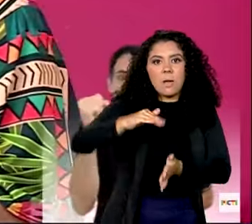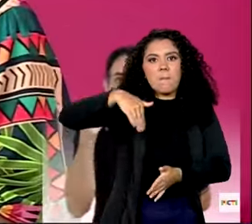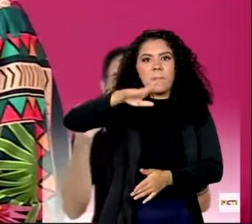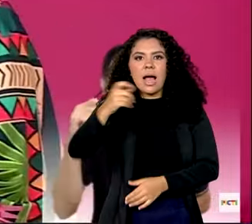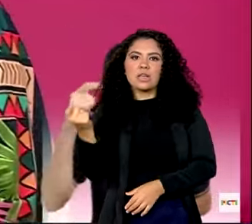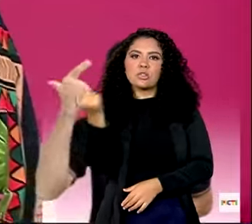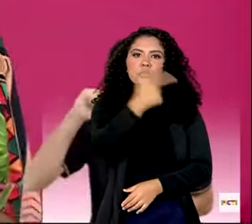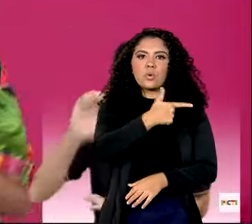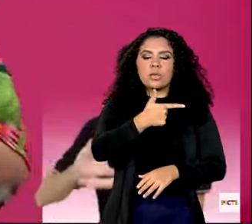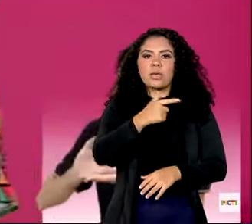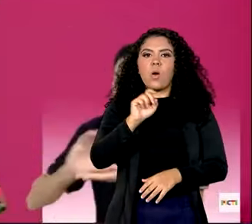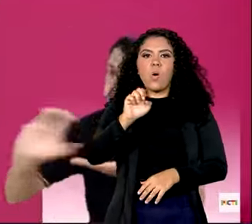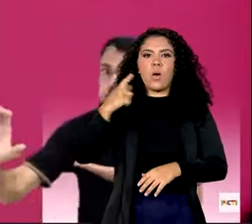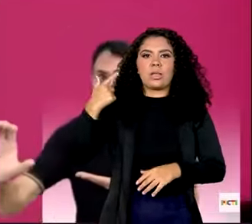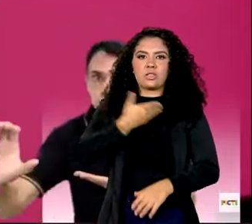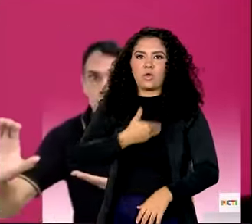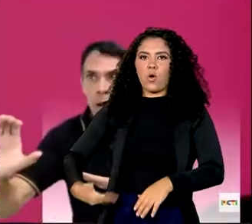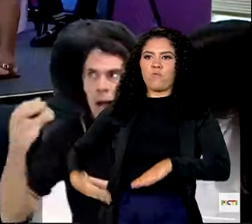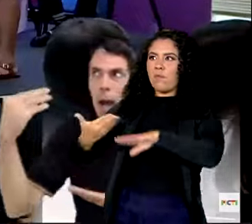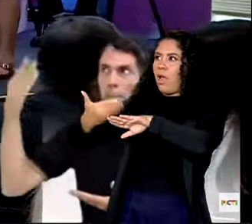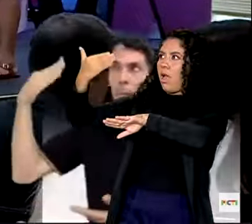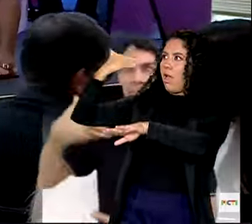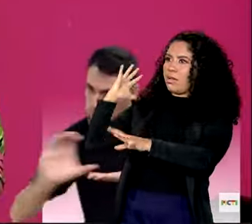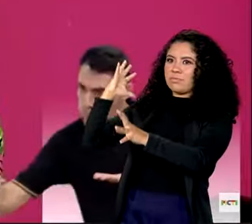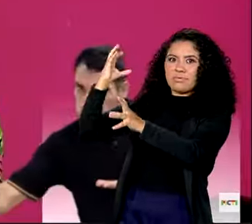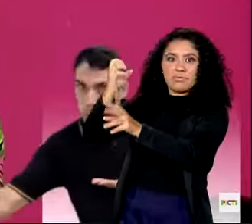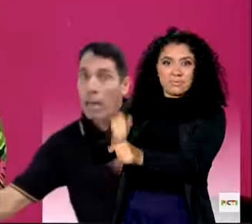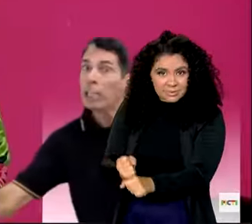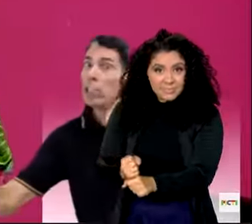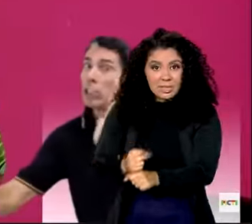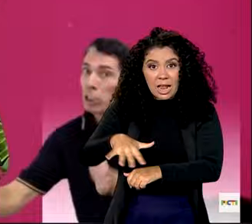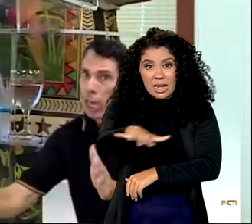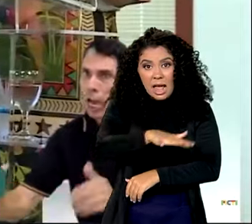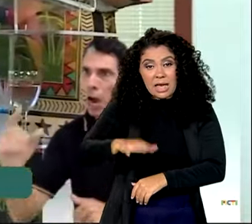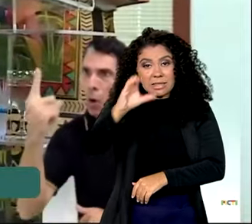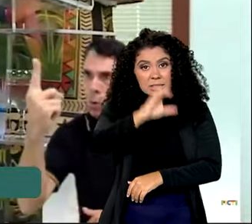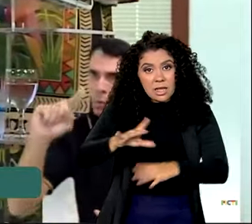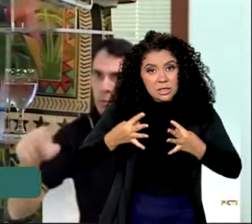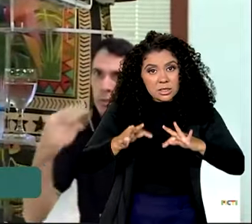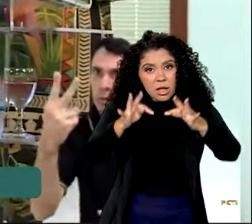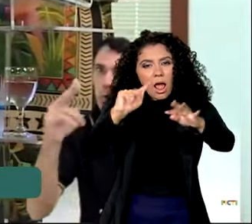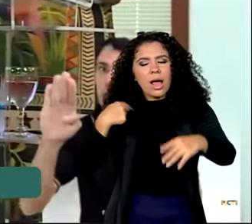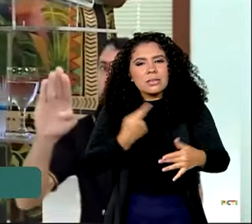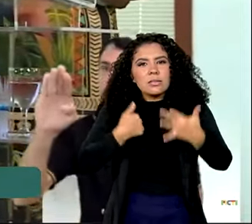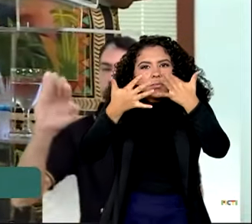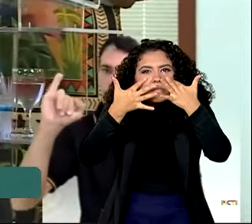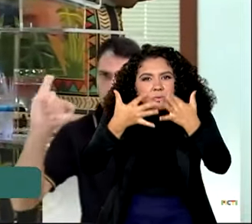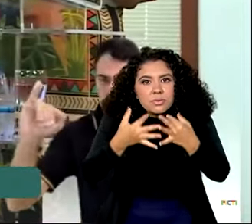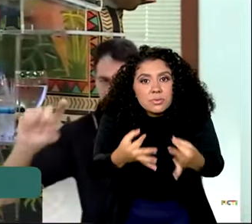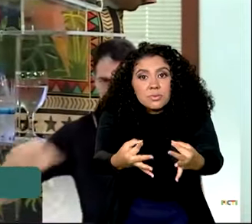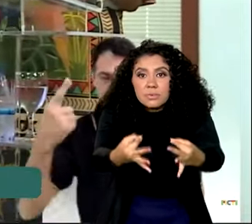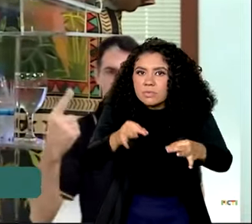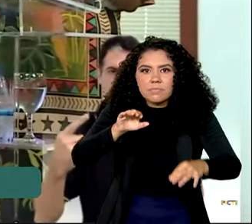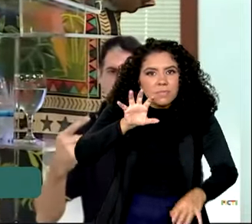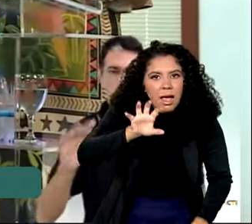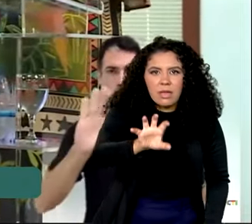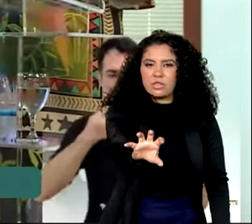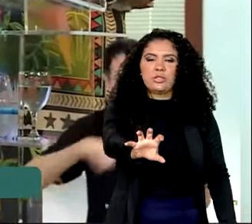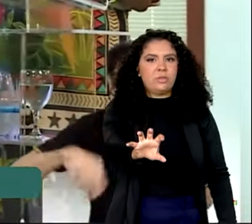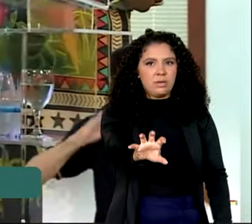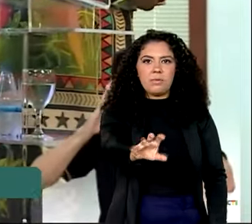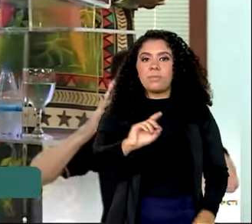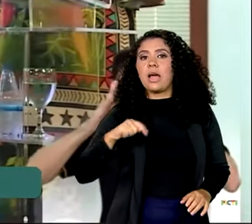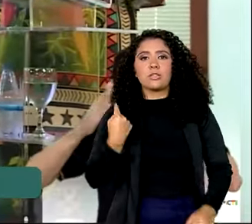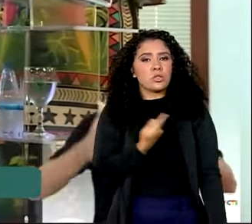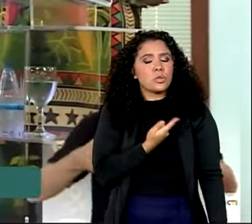anterior aqui no nosso país em Ciência, Tecnologia e Inovação. Nós vamos ter um olhar para a simetria regional. Nós